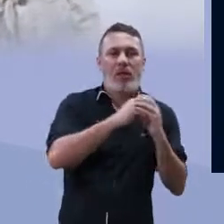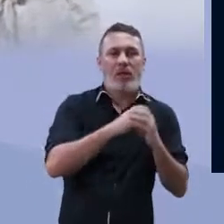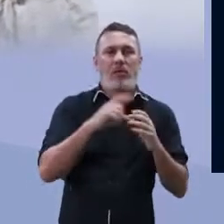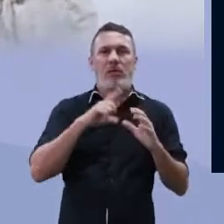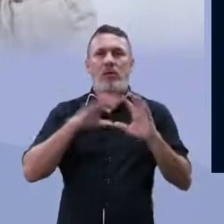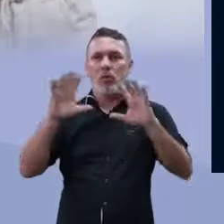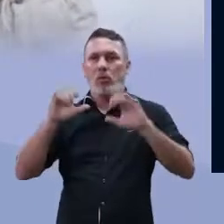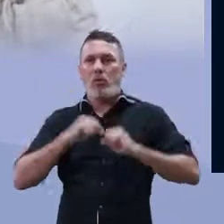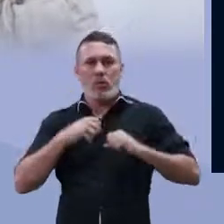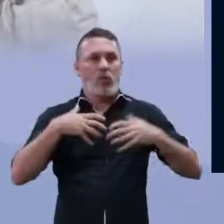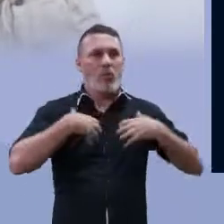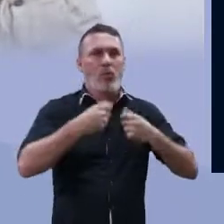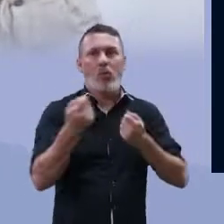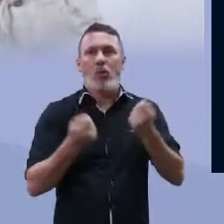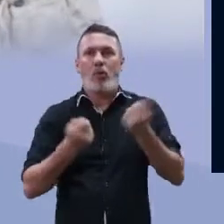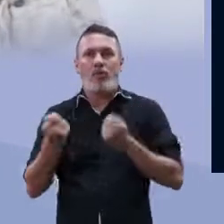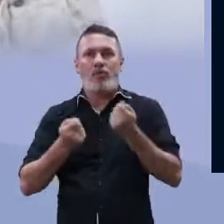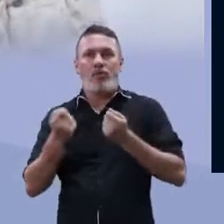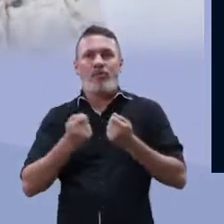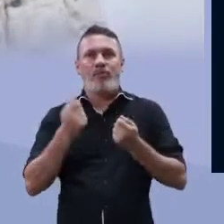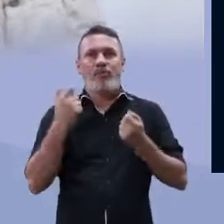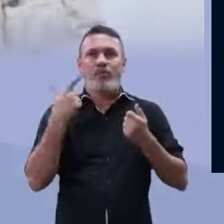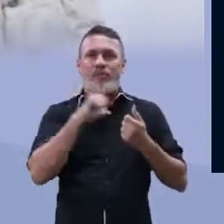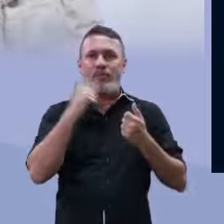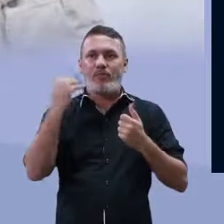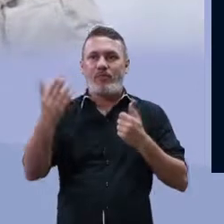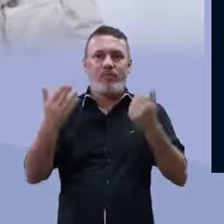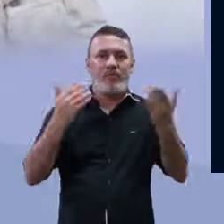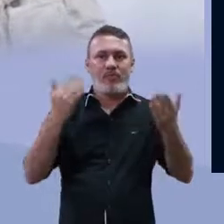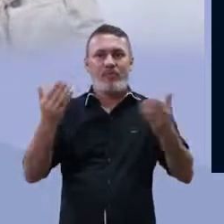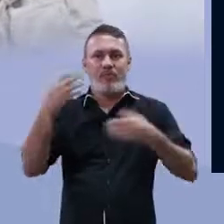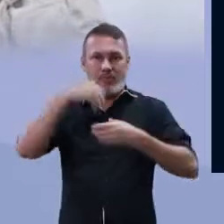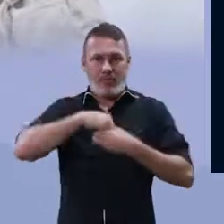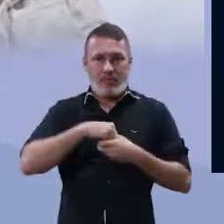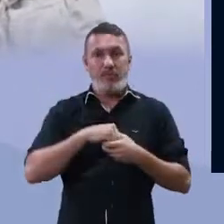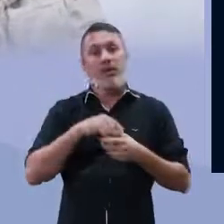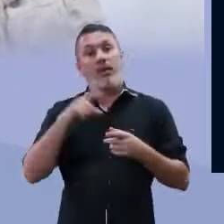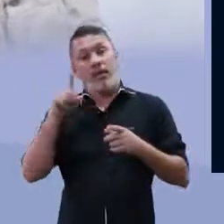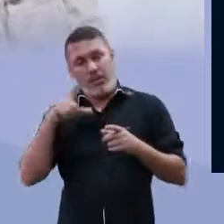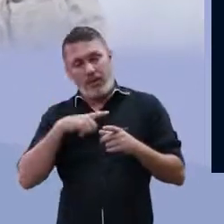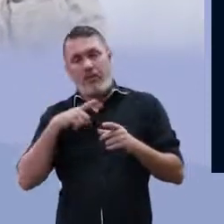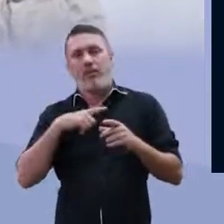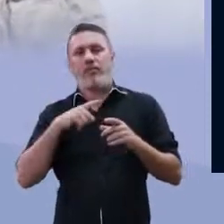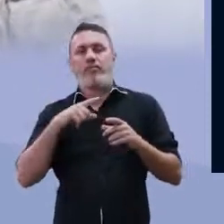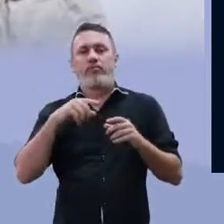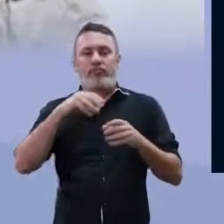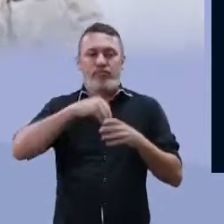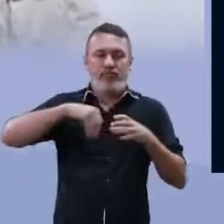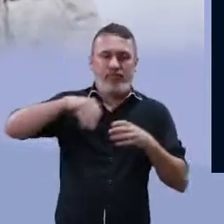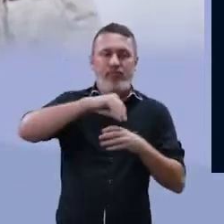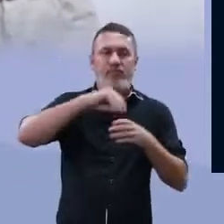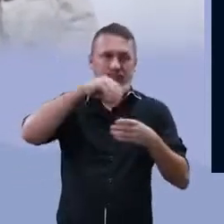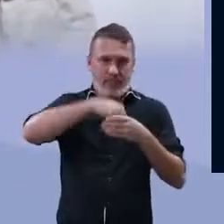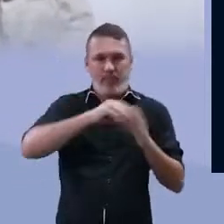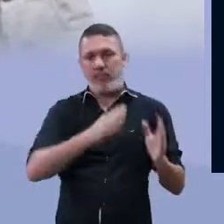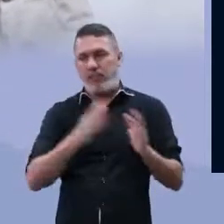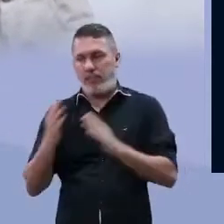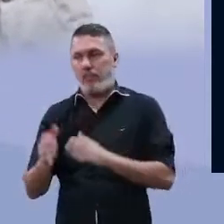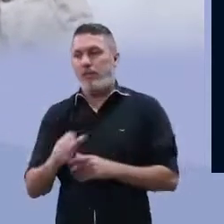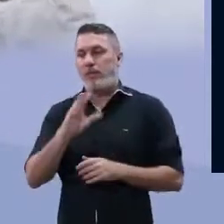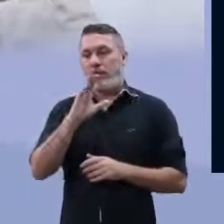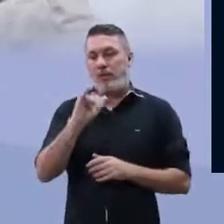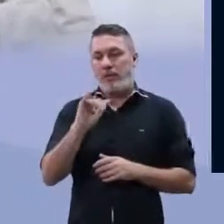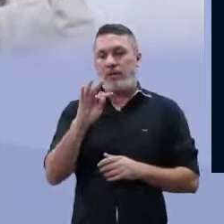e que sai da célula. Então ela é a porta de entrada e saída. É por ela que as substâncias vão passar.